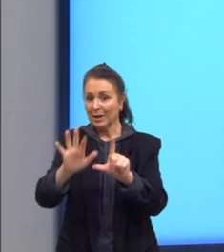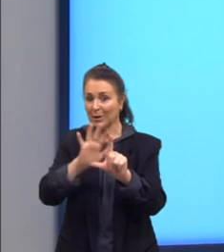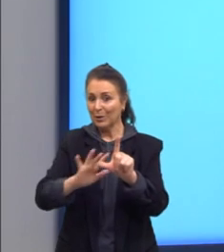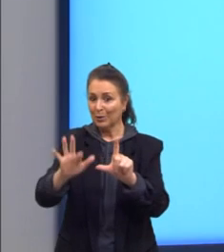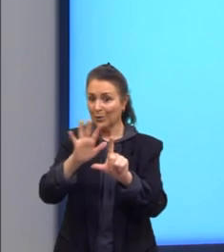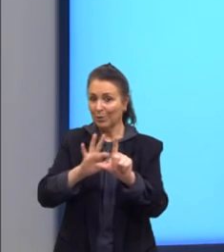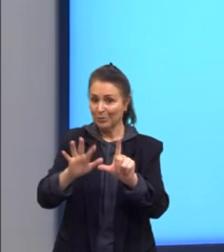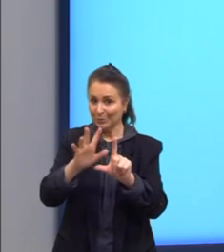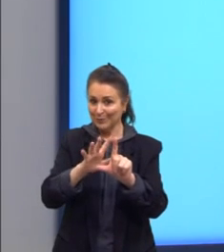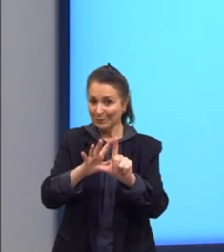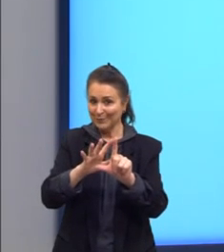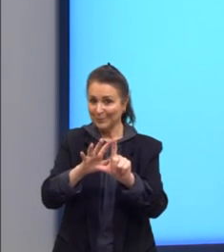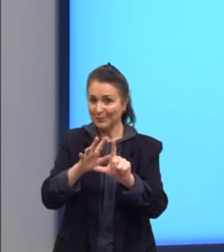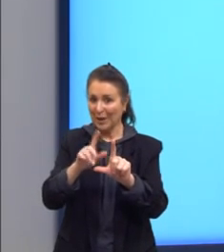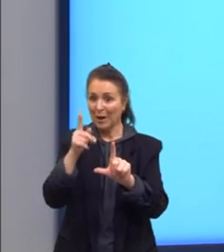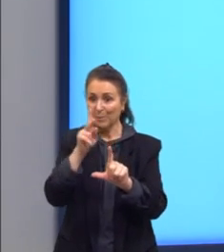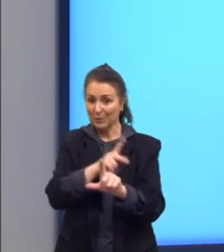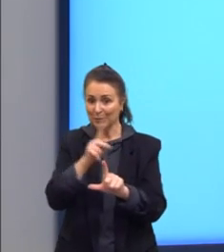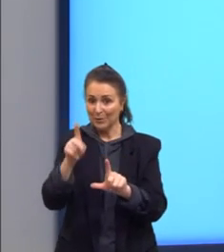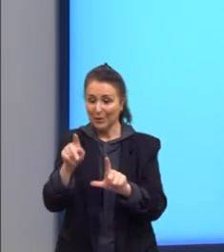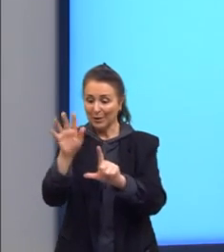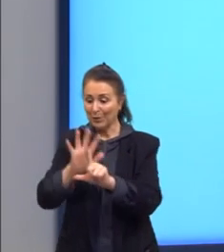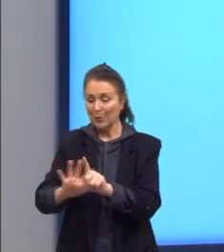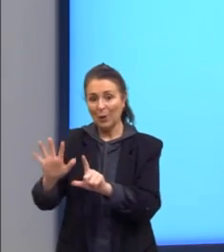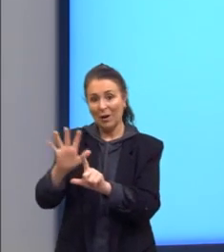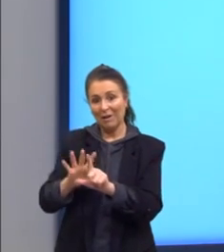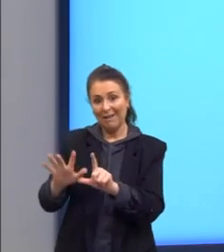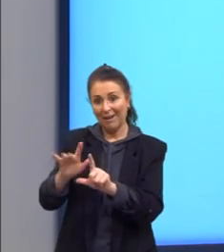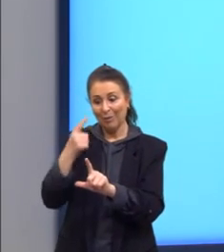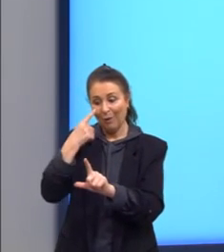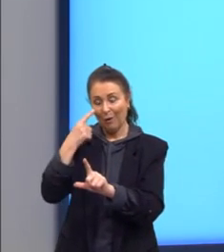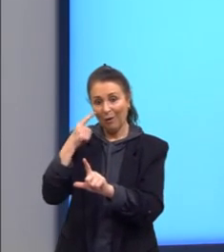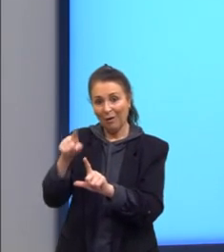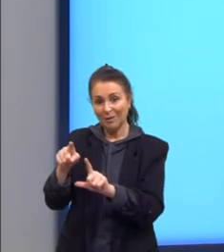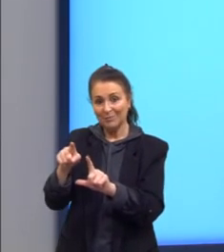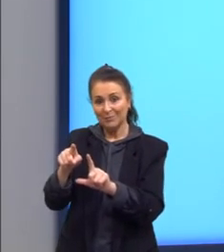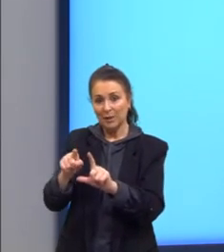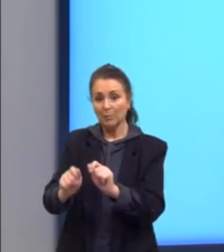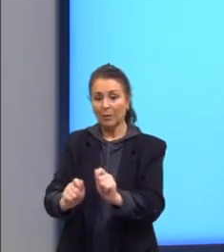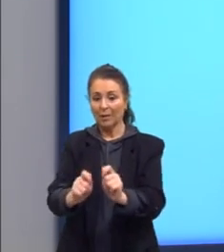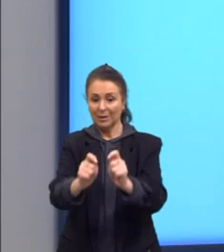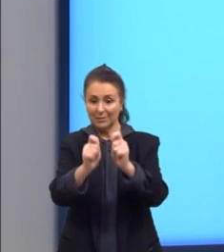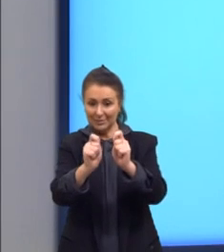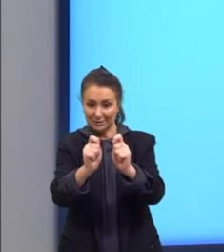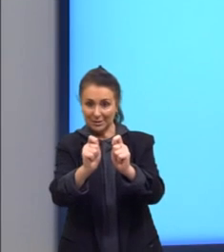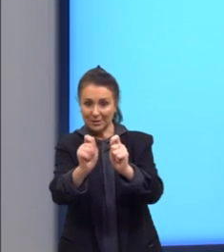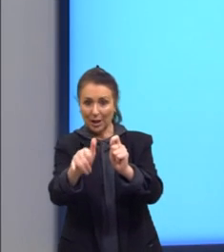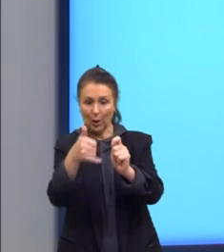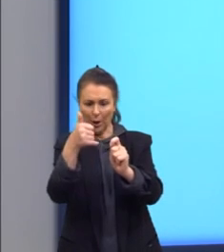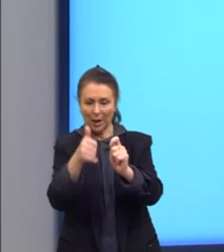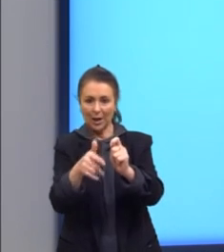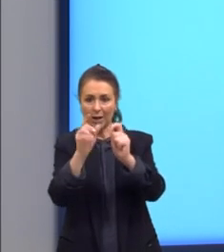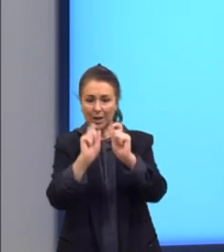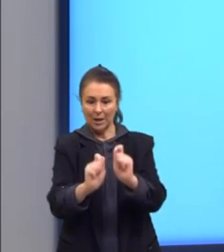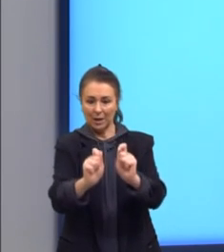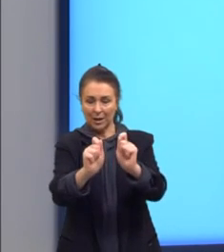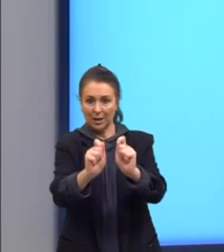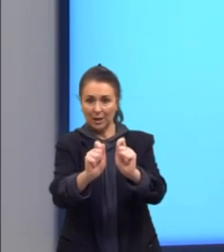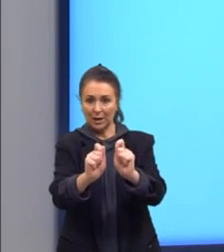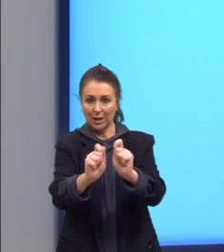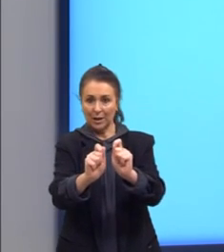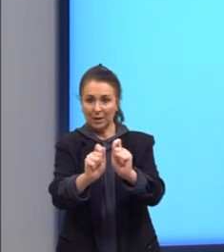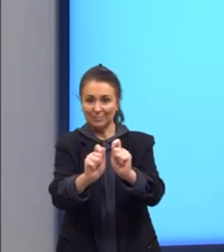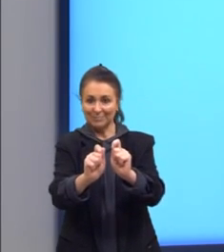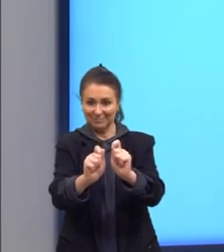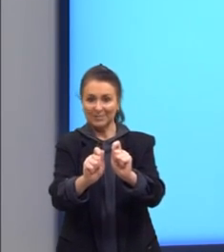Todos que eu vou trazer de exemplos, eu vou trazer o QR Code. Vocês, botando o celular aqui, vocês já têm acesso à página dessas